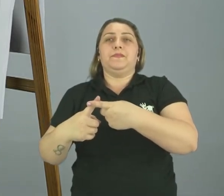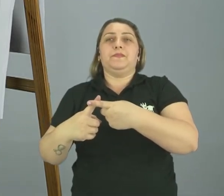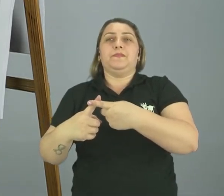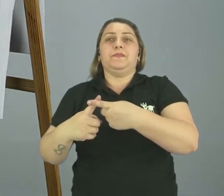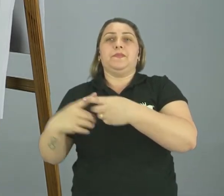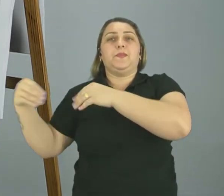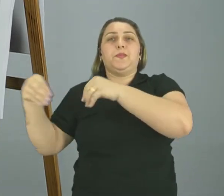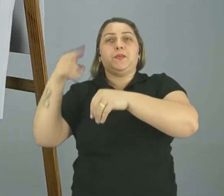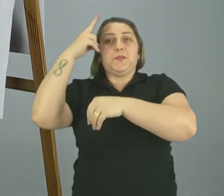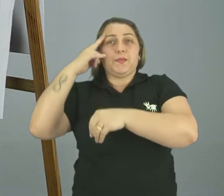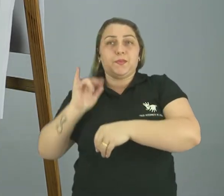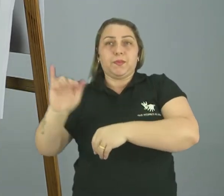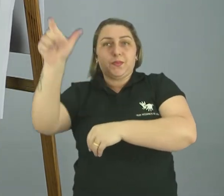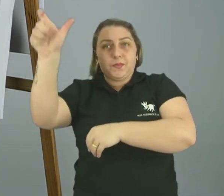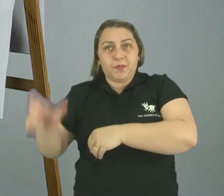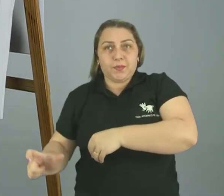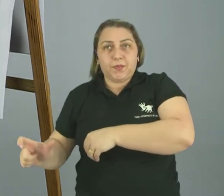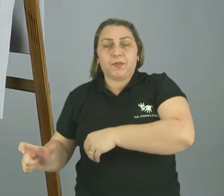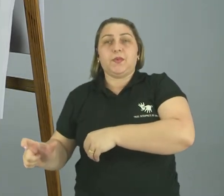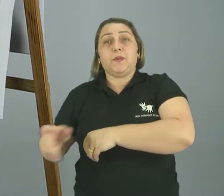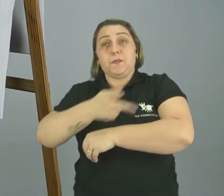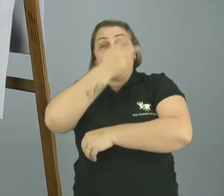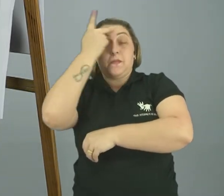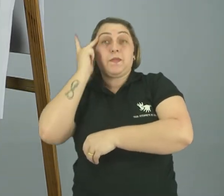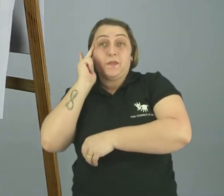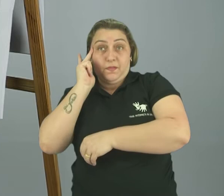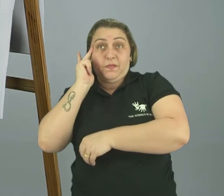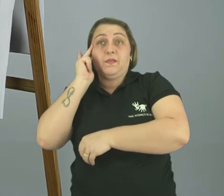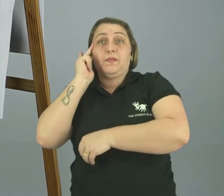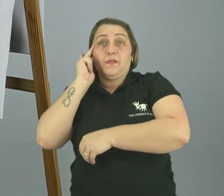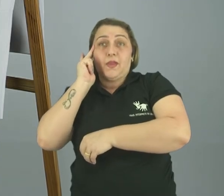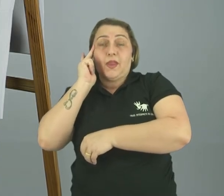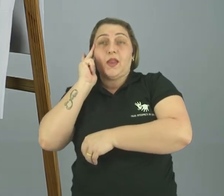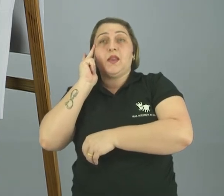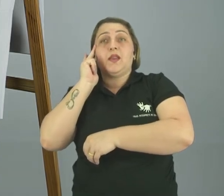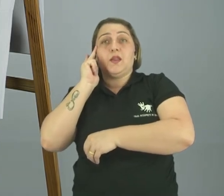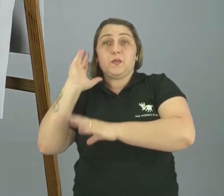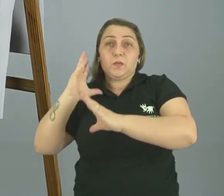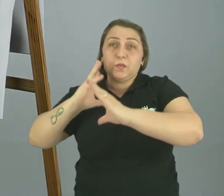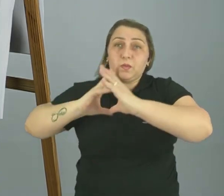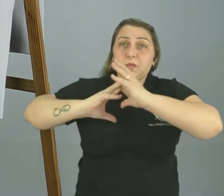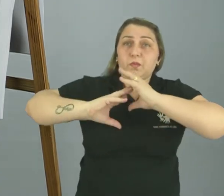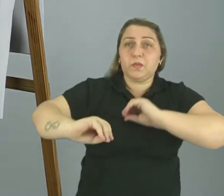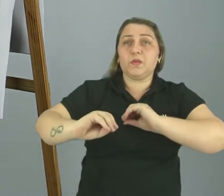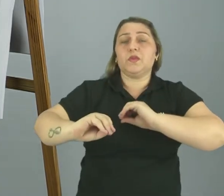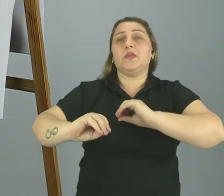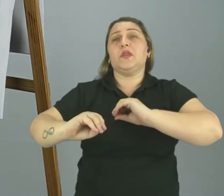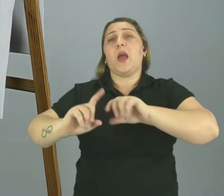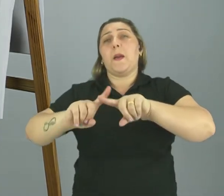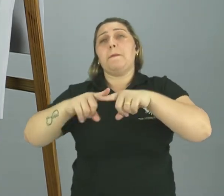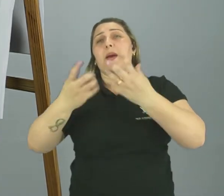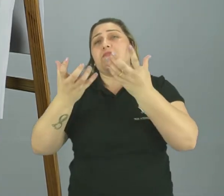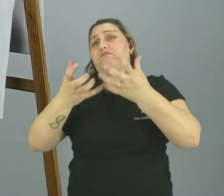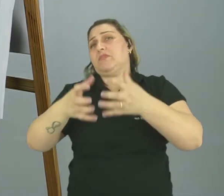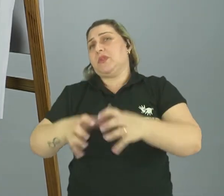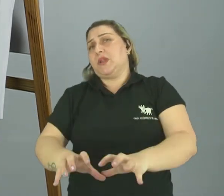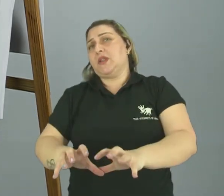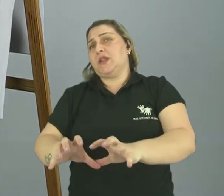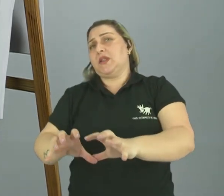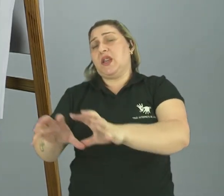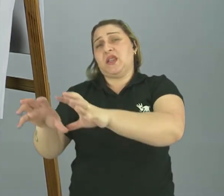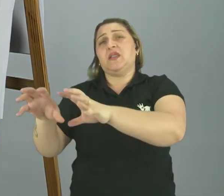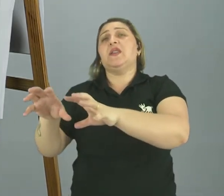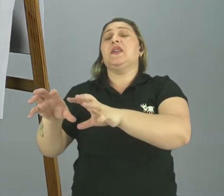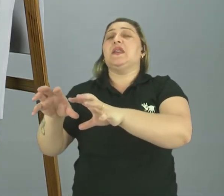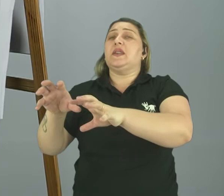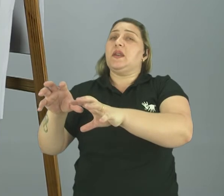imigração Essa imigração de pessoas que vieram em situação de refúgio Mas não que elas quisessem sair do seu país